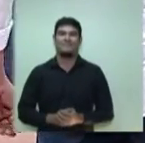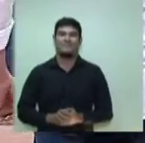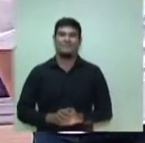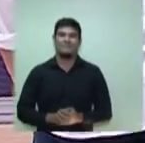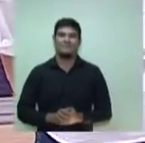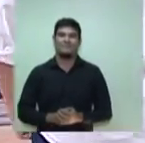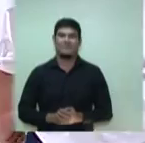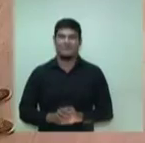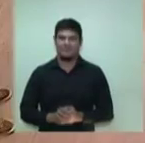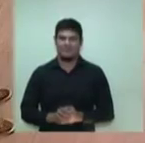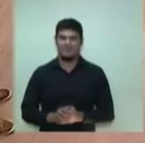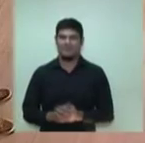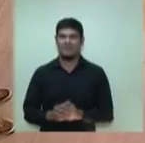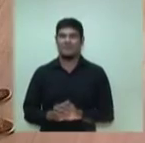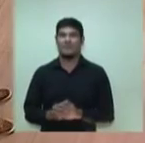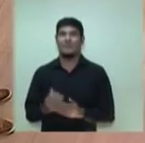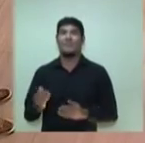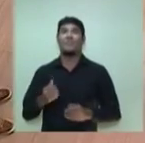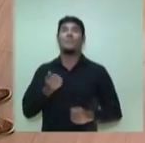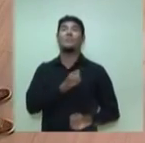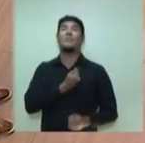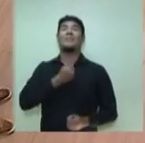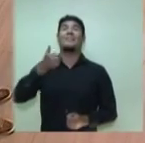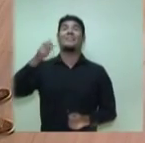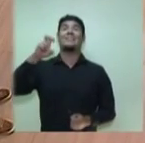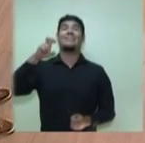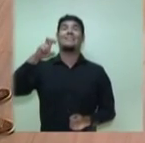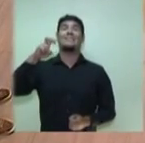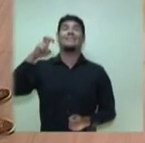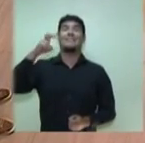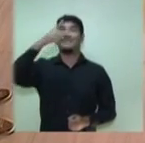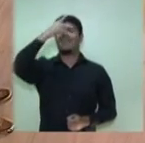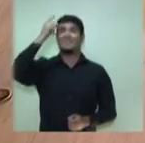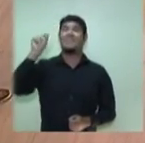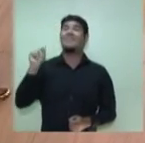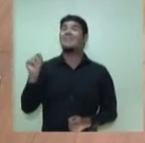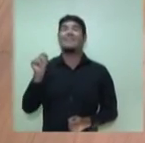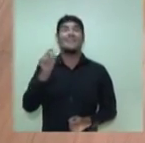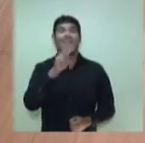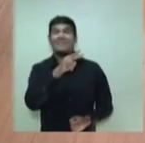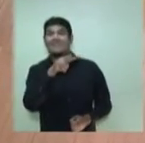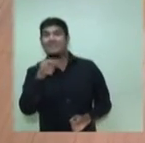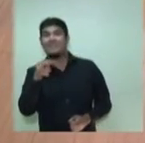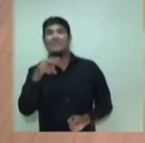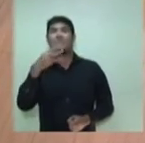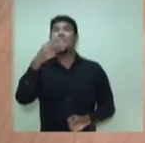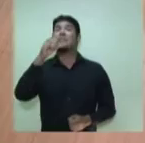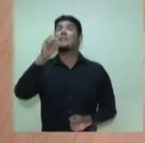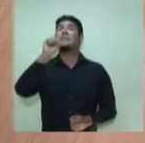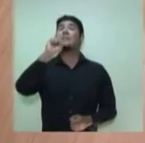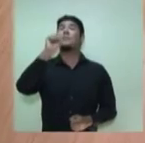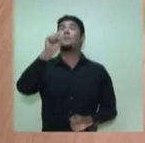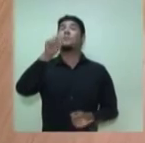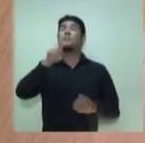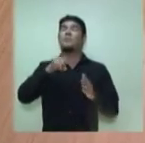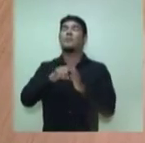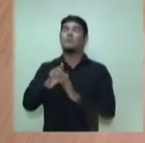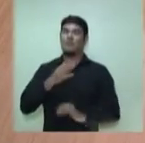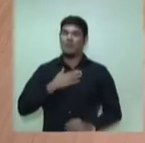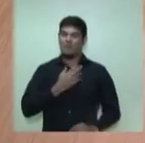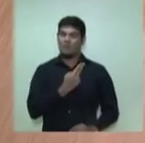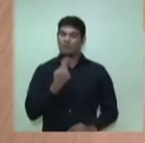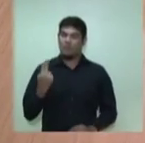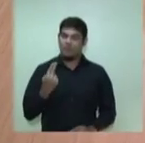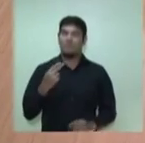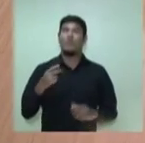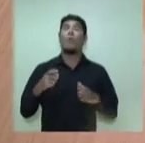Por favor, fique de pé o eleitor de número 15. Se identifique, você tem 30 segundos. Diga o seu nome, o seu bairro